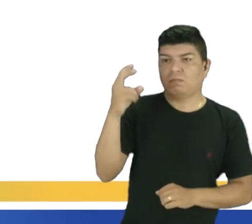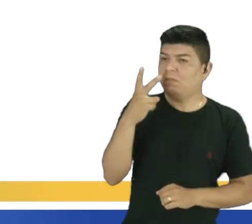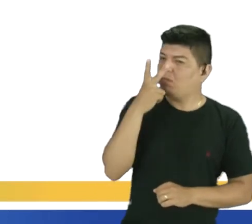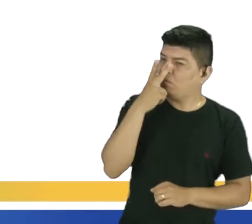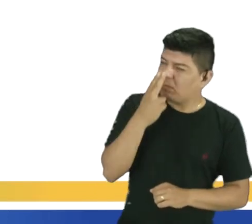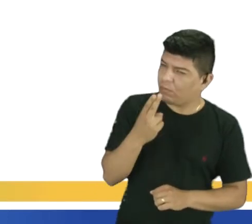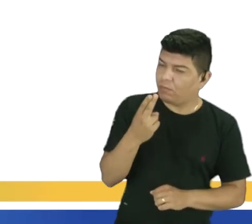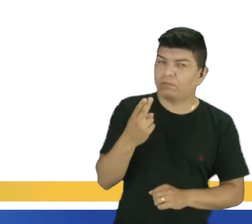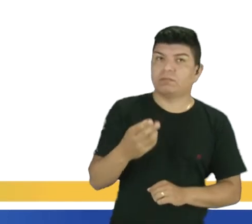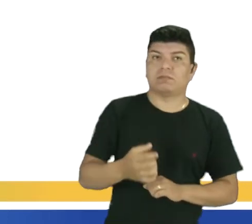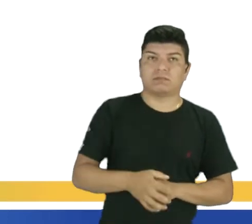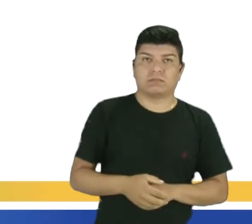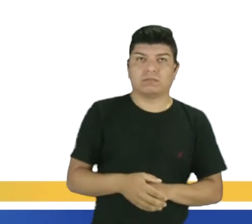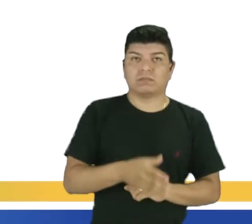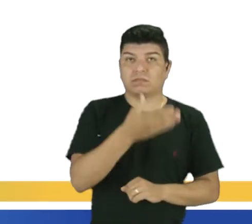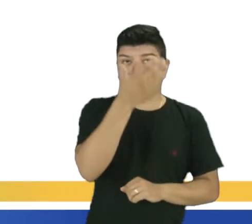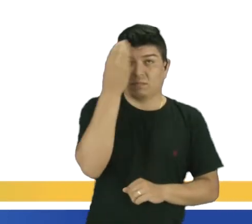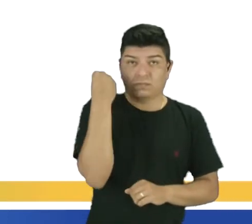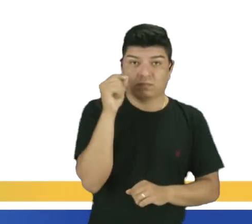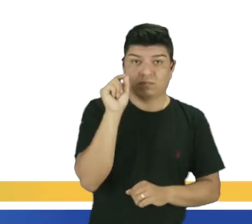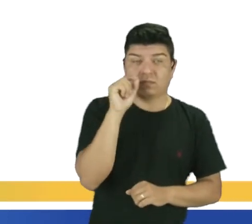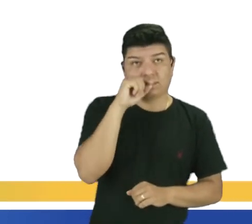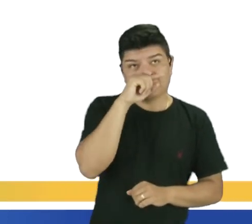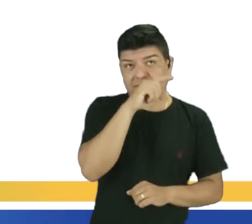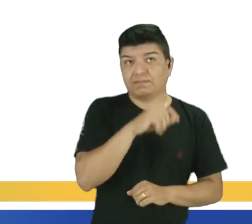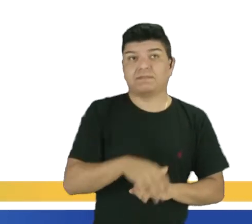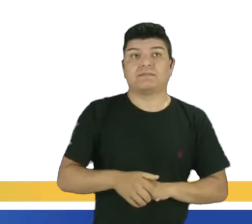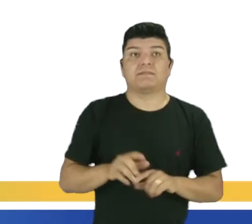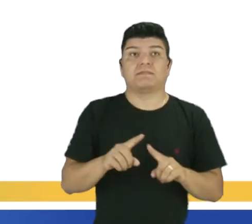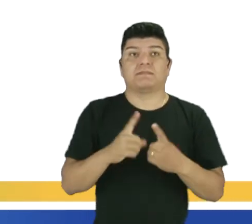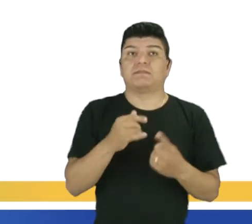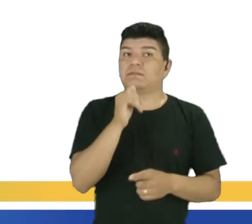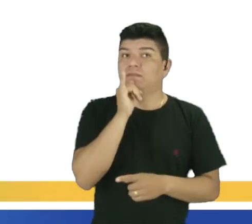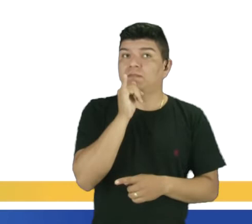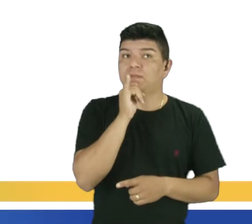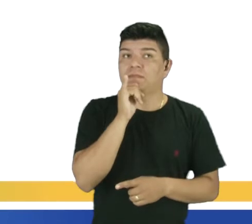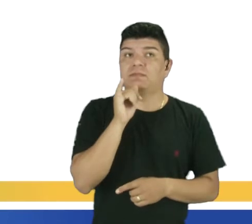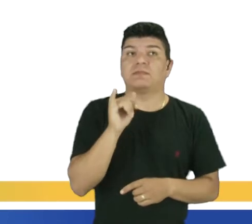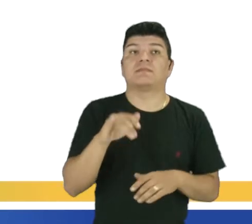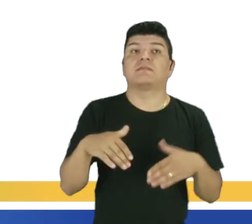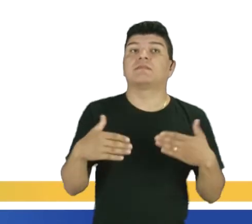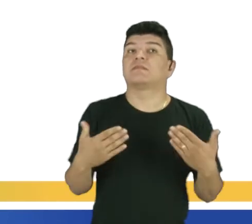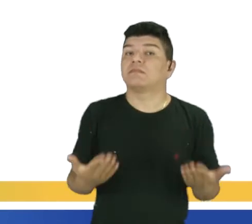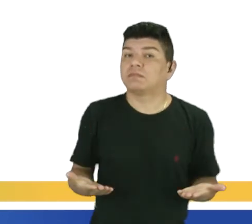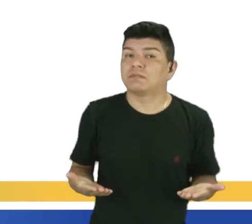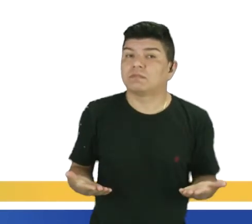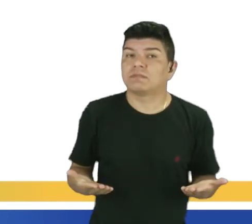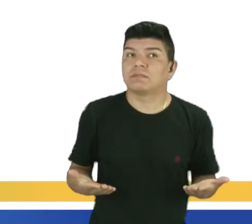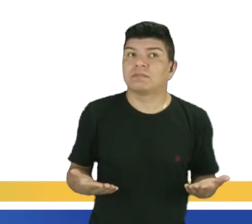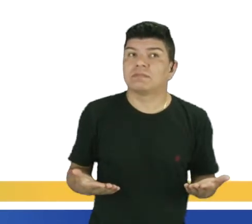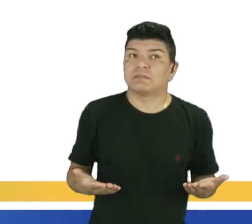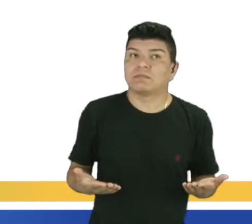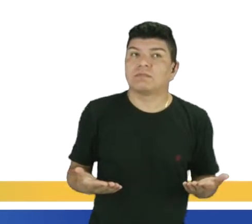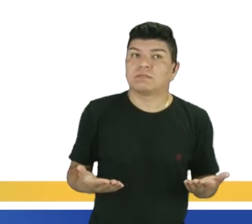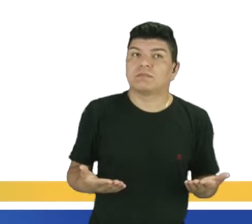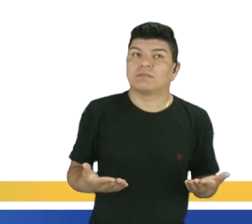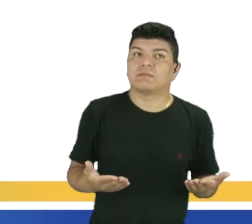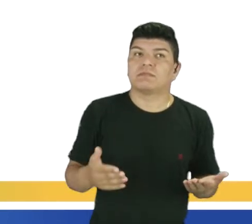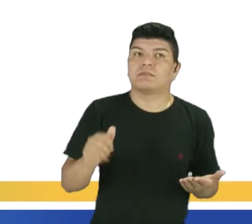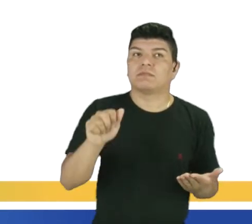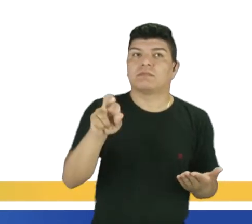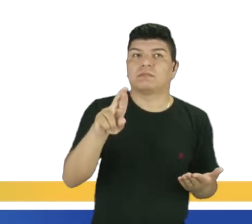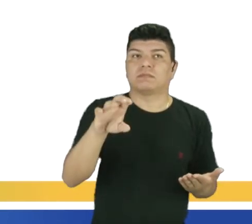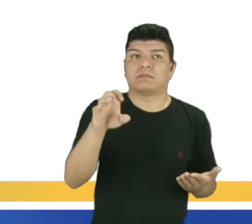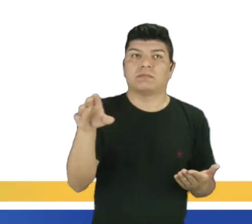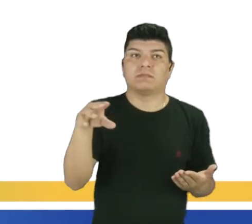parece. Esqueci de marcar aí. Mas no exemplo é, are not so. Você